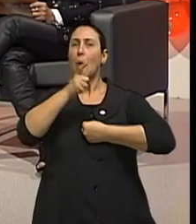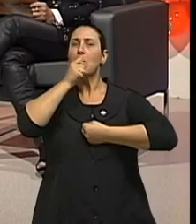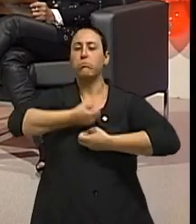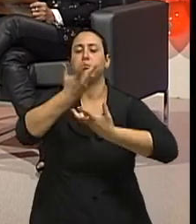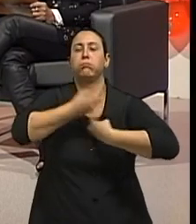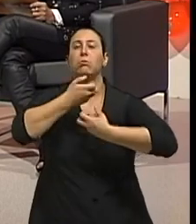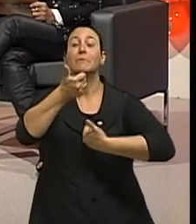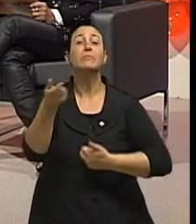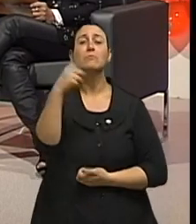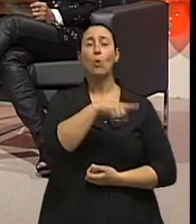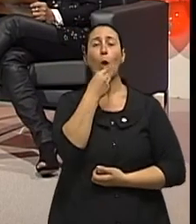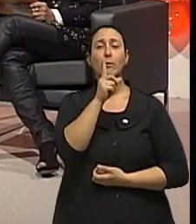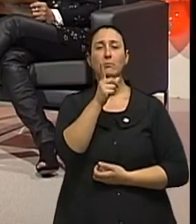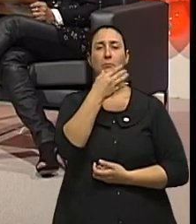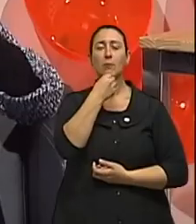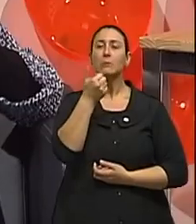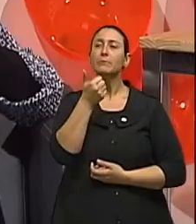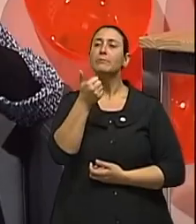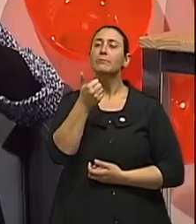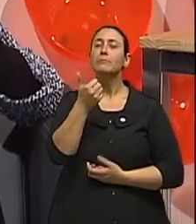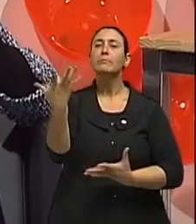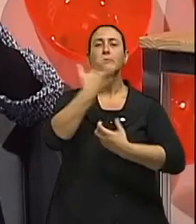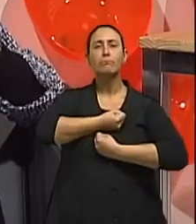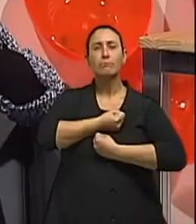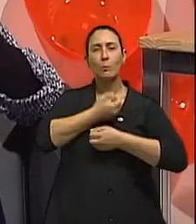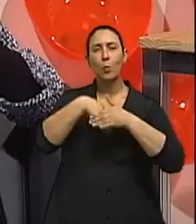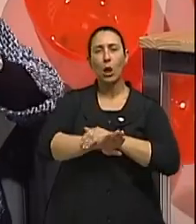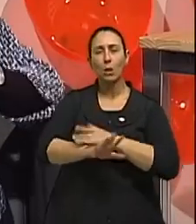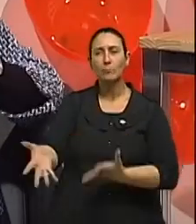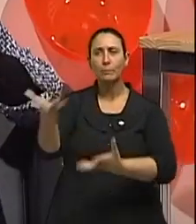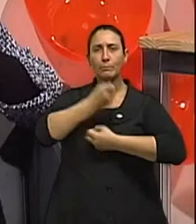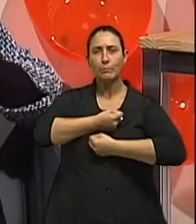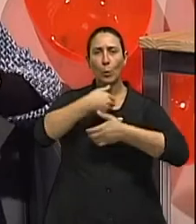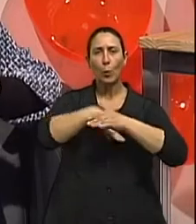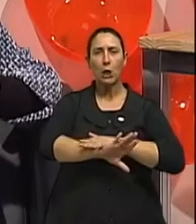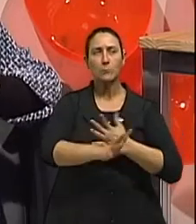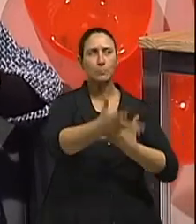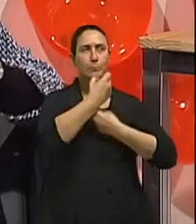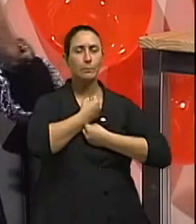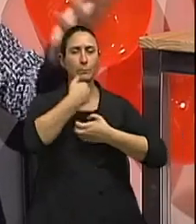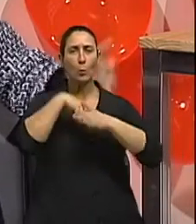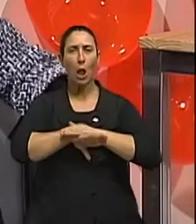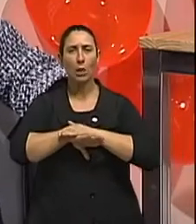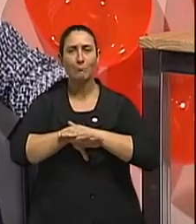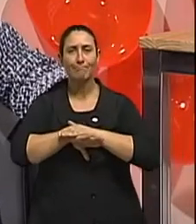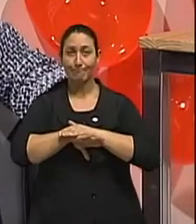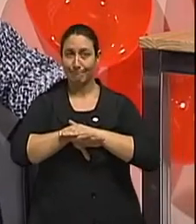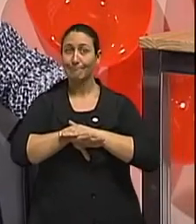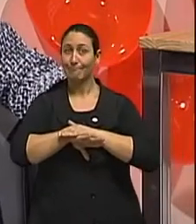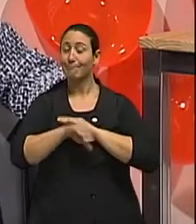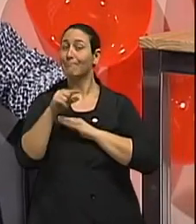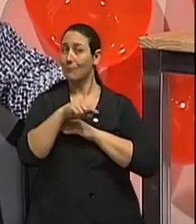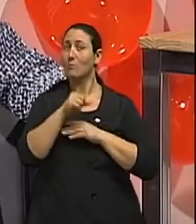a gente chama de engavetar, ele tende a engavetar as emoções e com isso ele vai sofrendo mais pressão. Então, claro que isso é bem